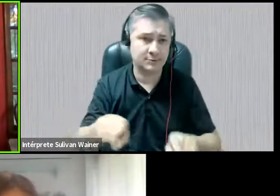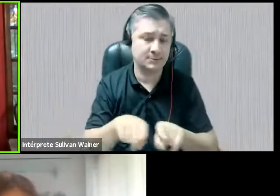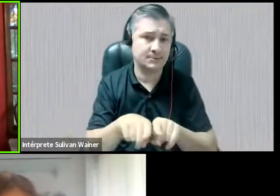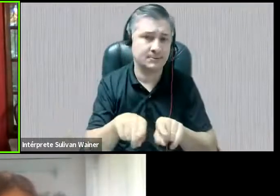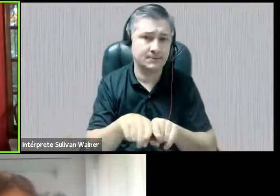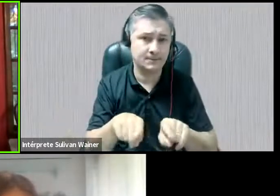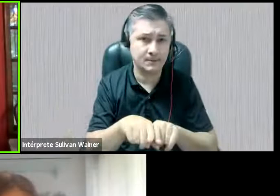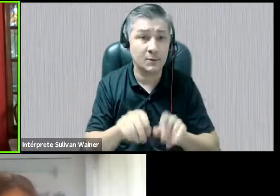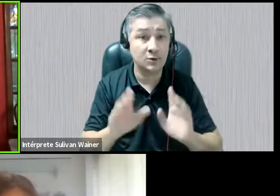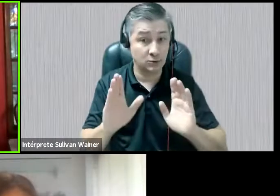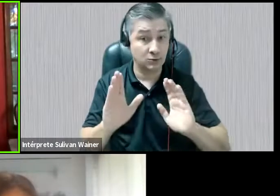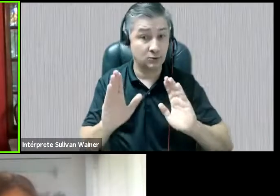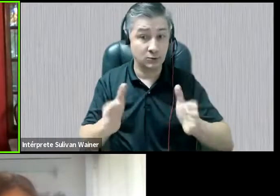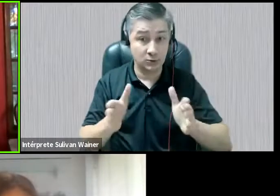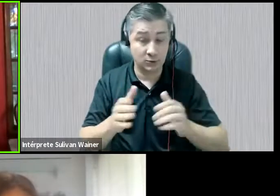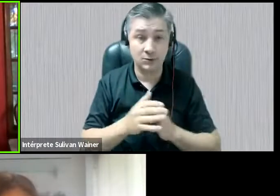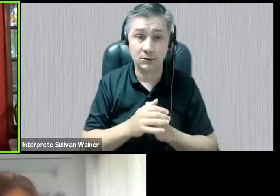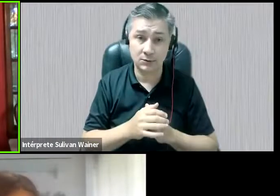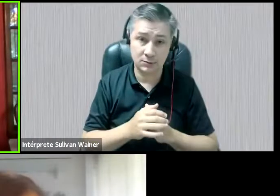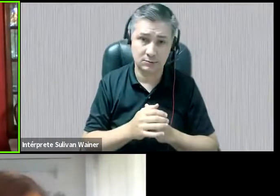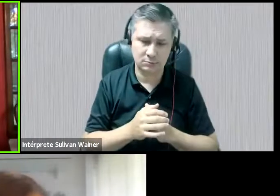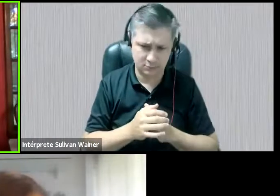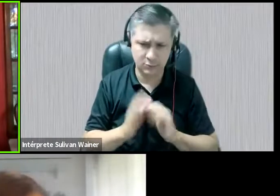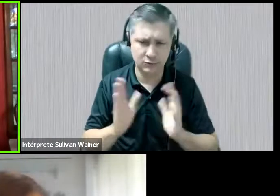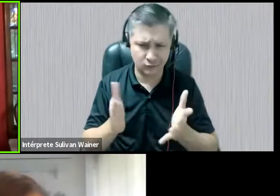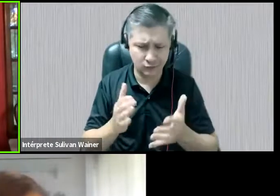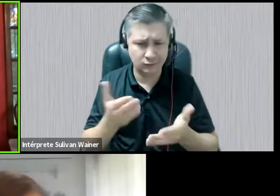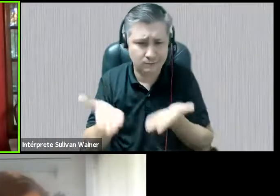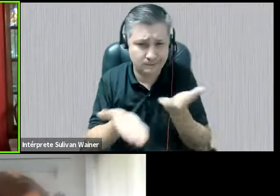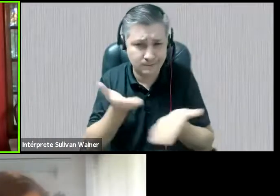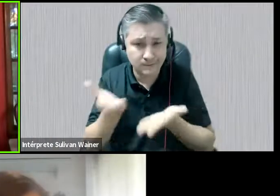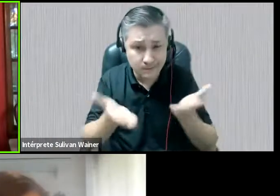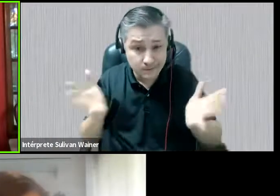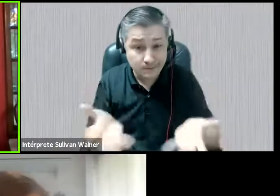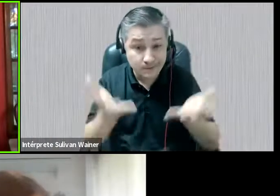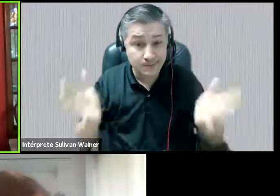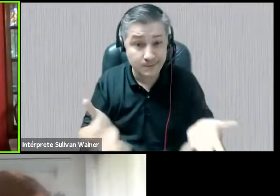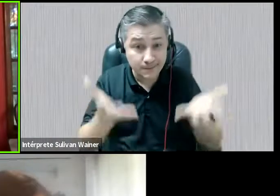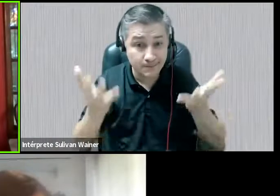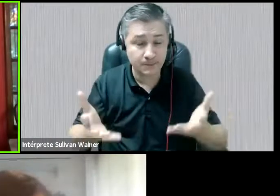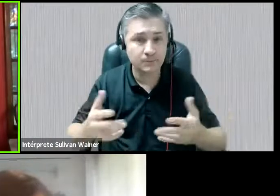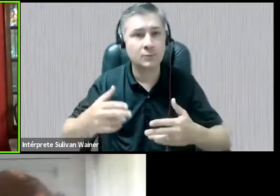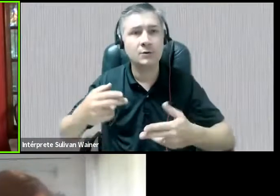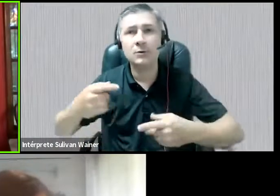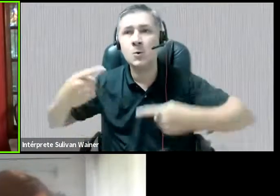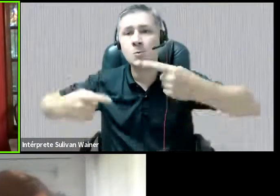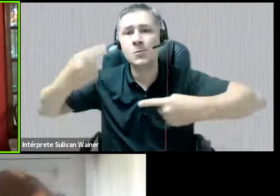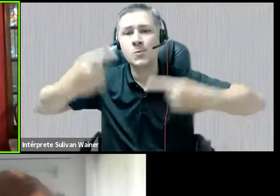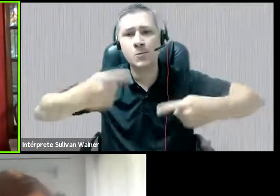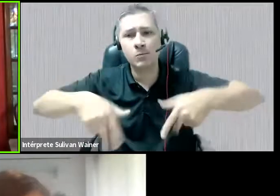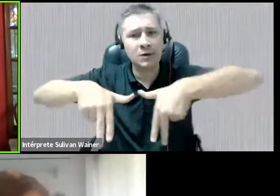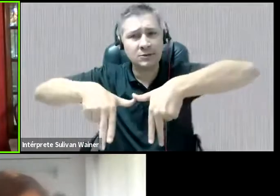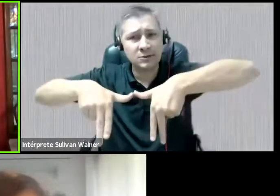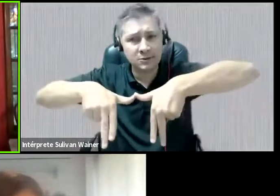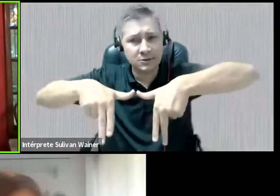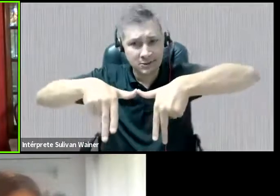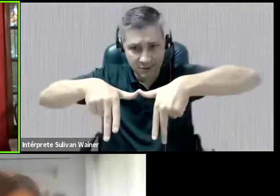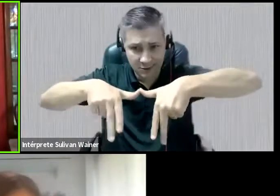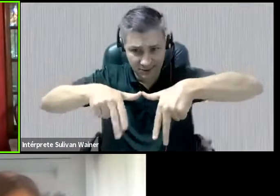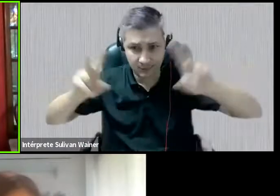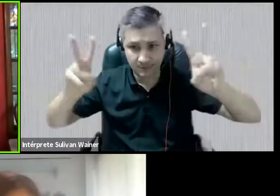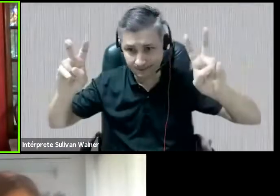Ela tem contribuído de modo sistemático para a discussão de gênero dentro do Fazendo Gênero.